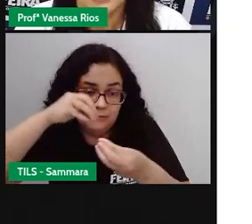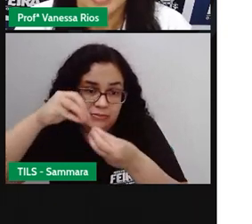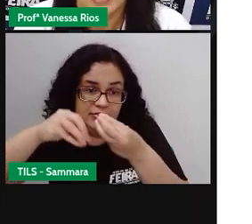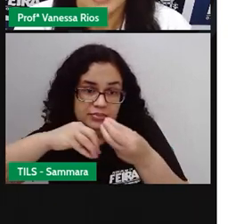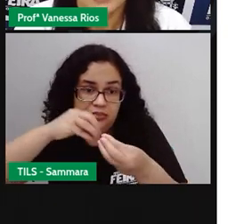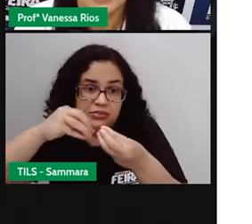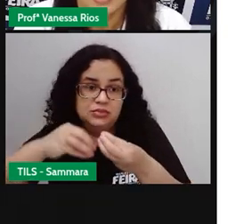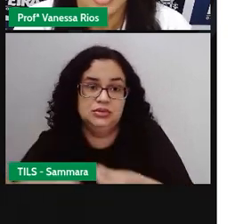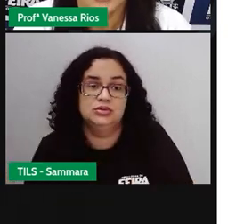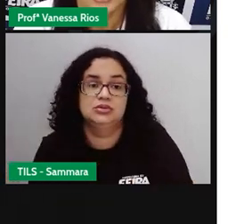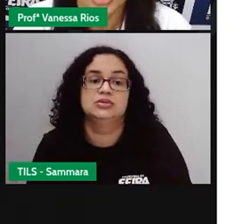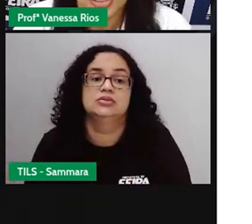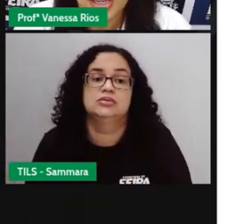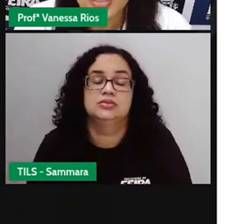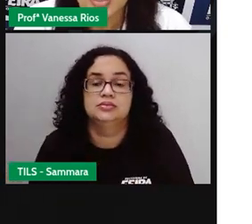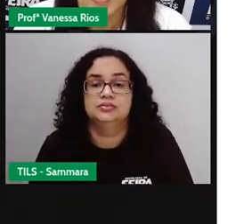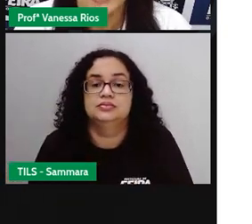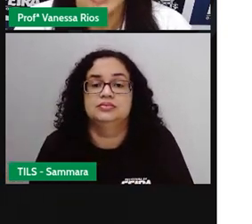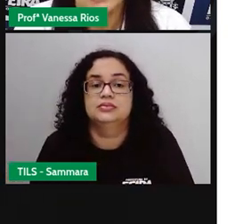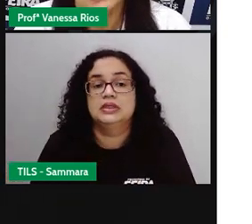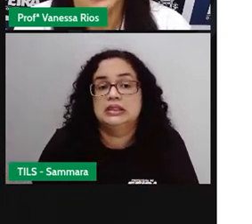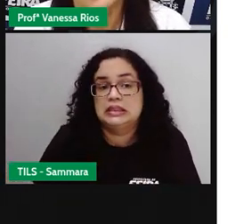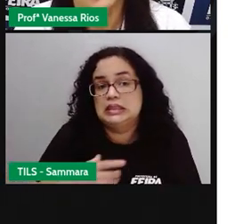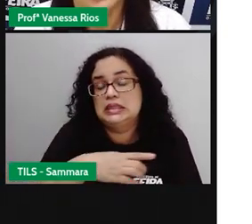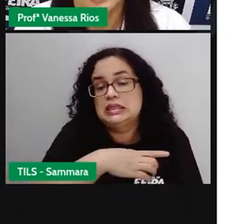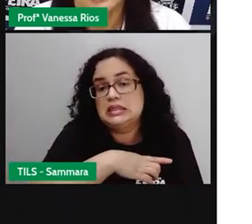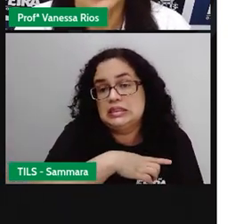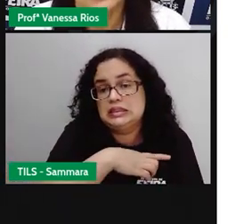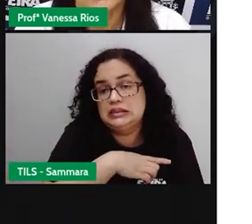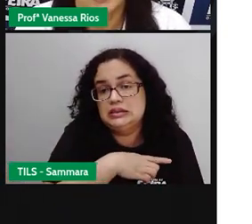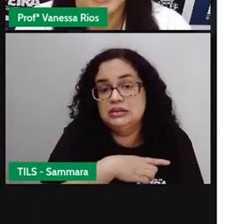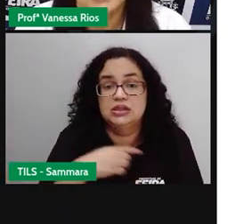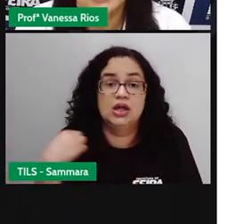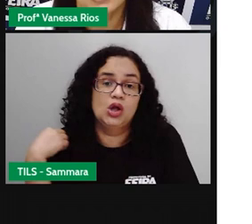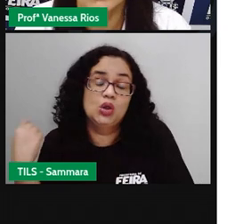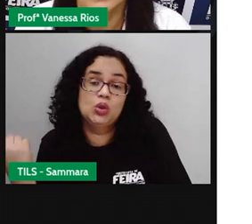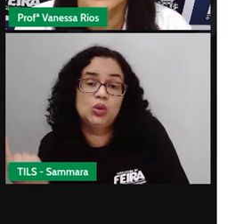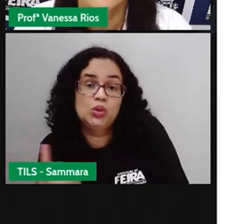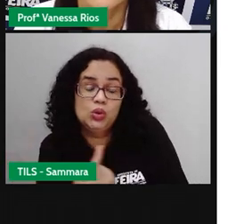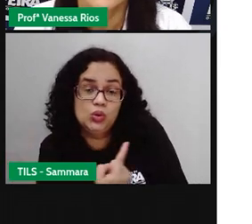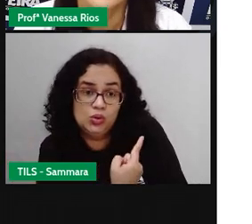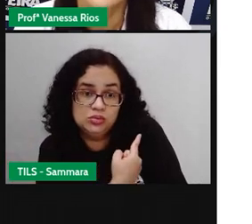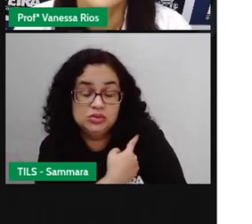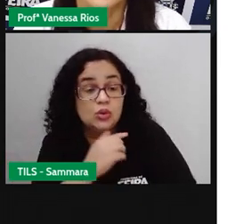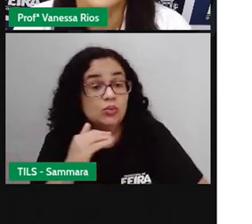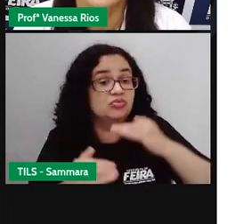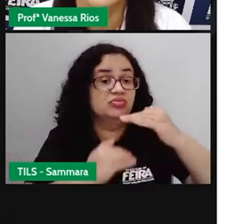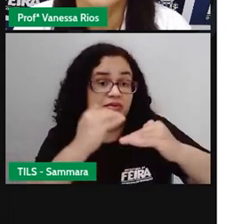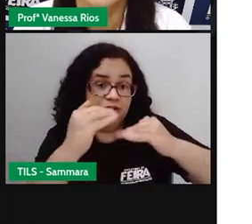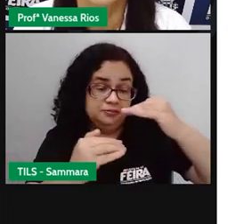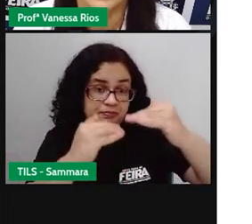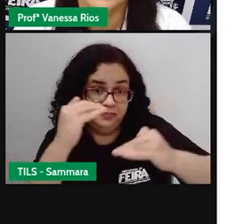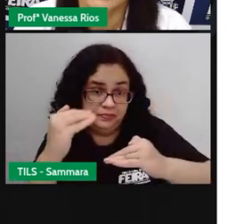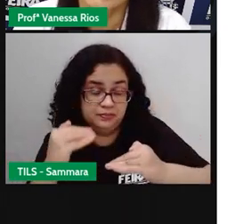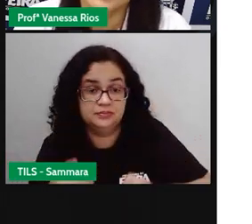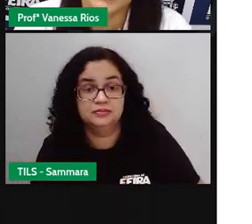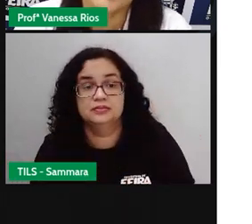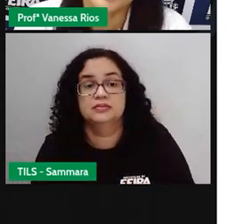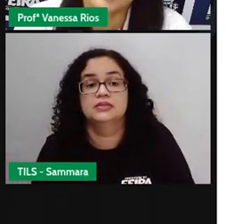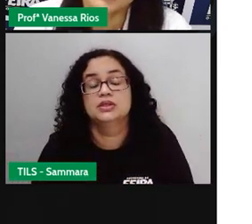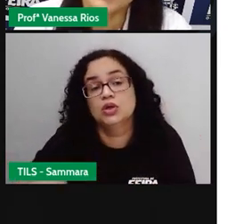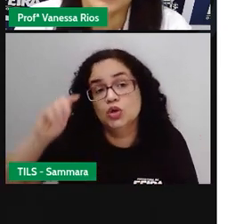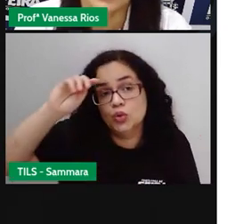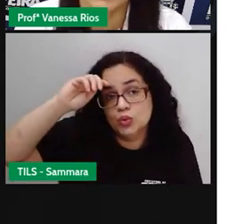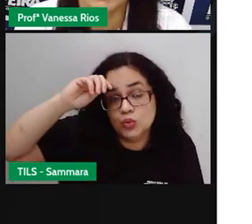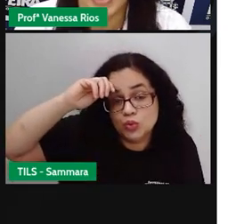etnias que pertencem aí à nossa formação, mas que conta aí com os